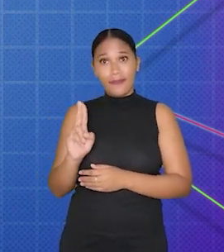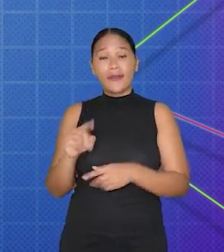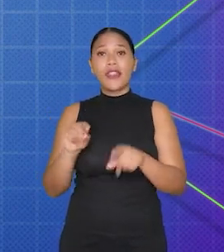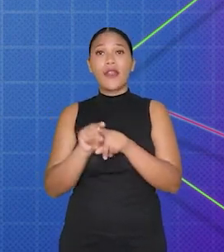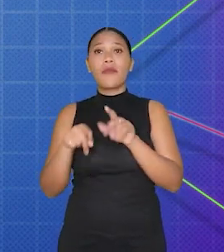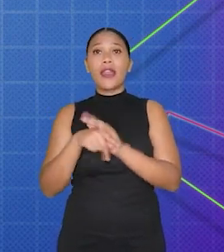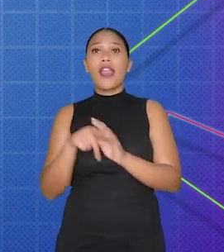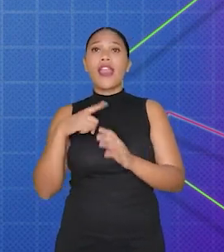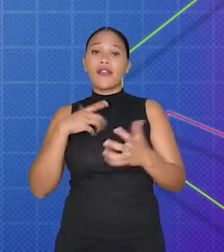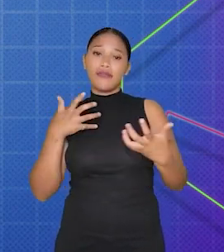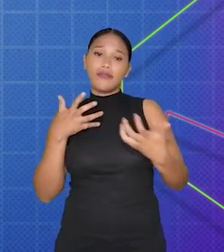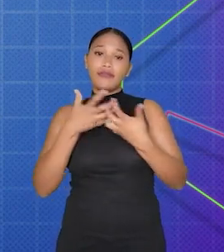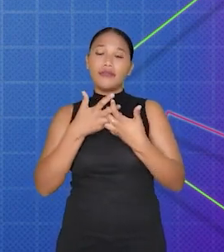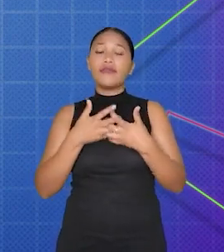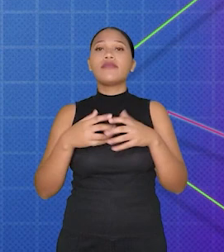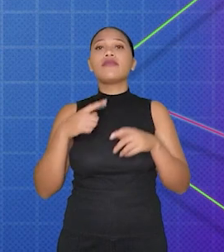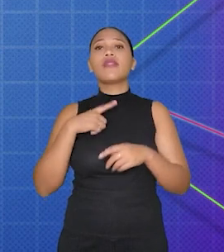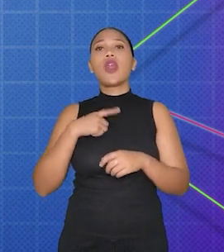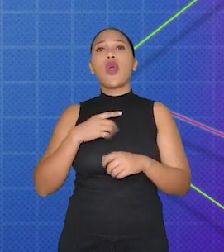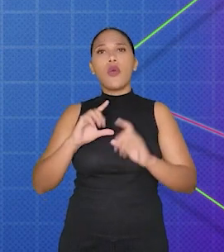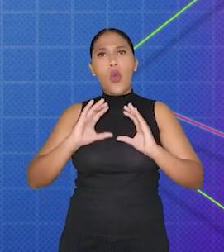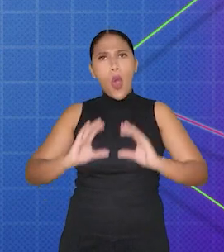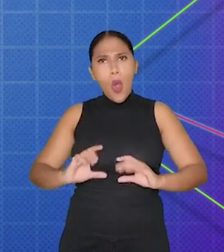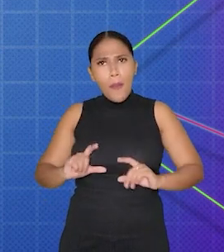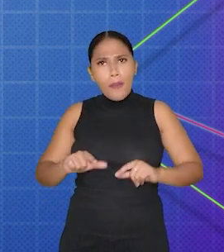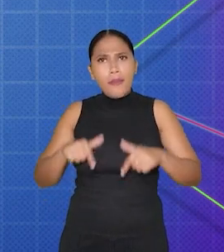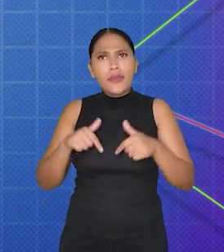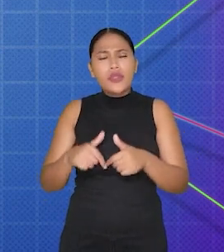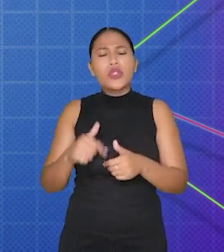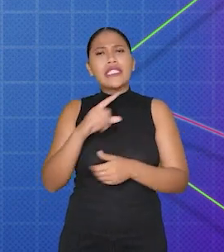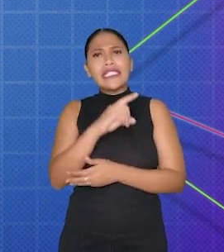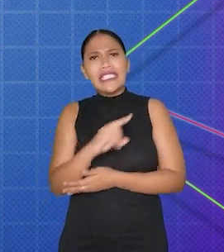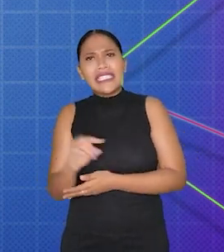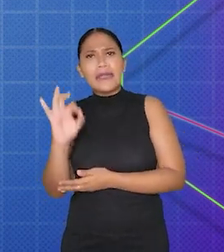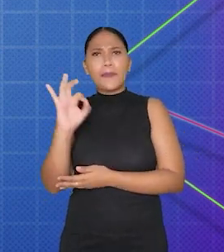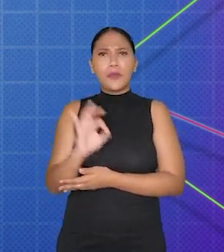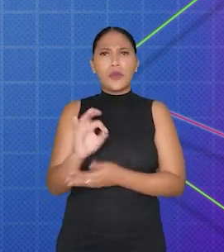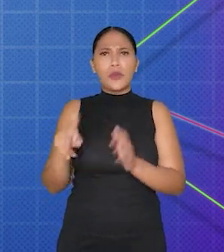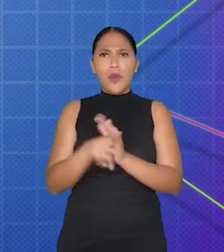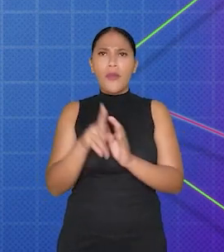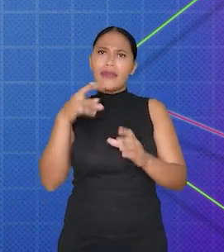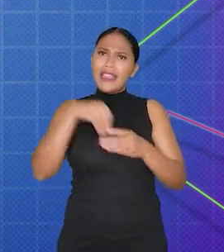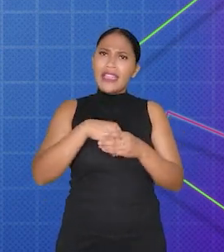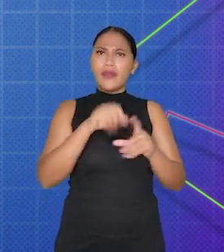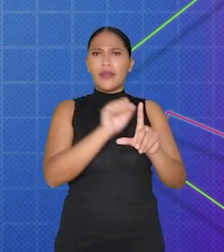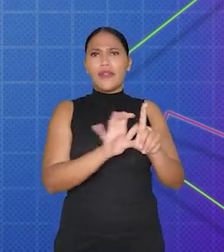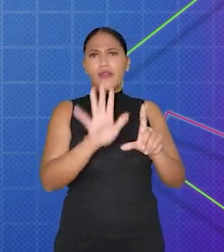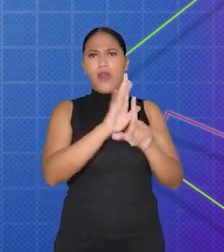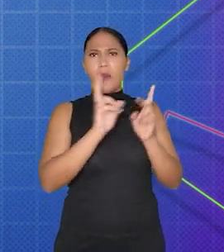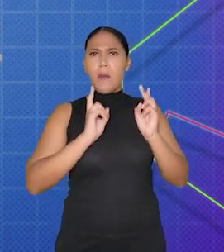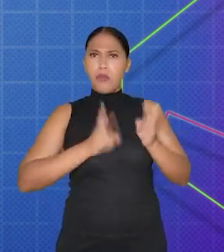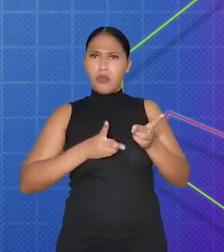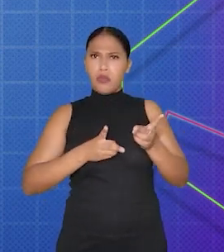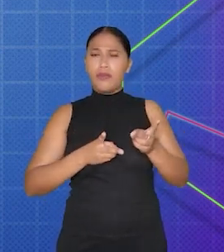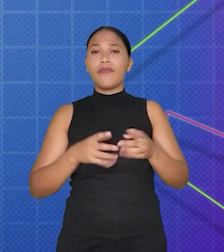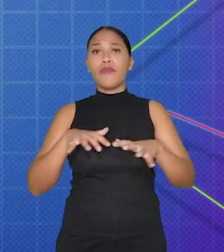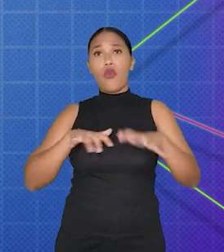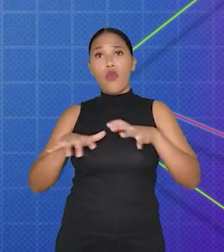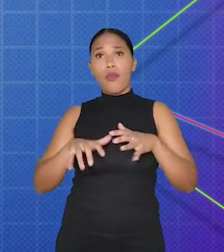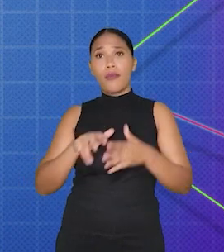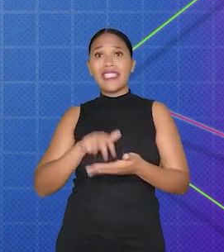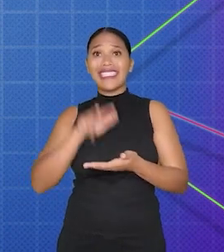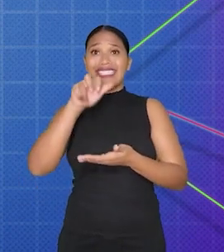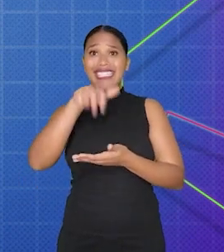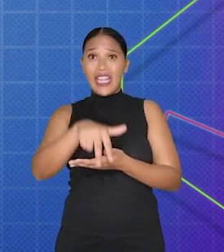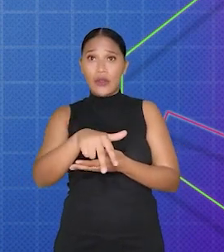Behavior Um plugin integrado que oferece um comportamento completo de plataforma para objetos no Construct 2, incluindo movimento,